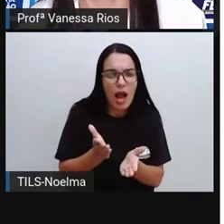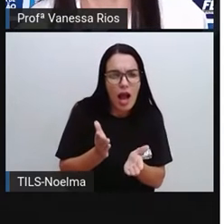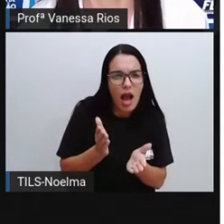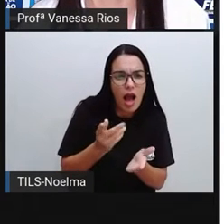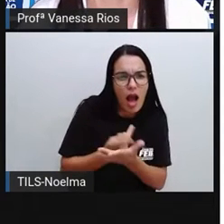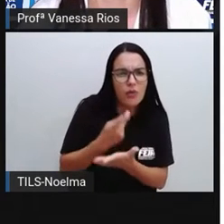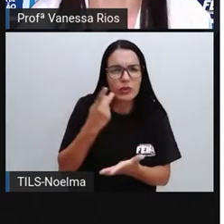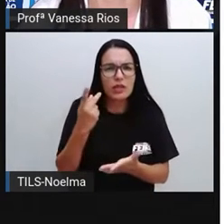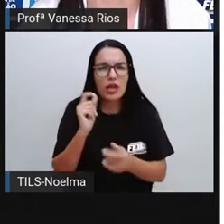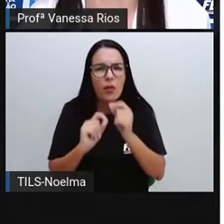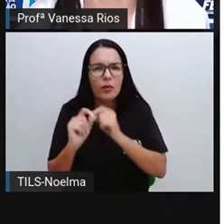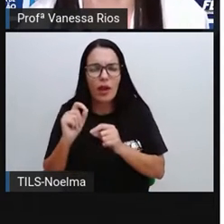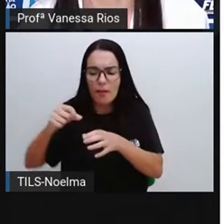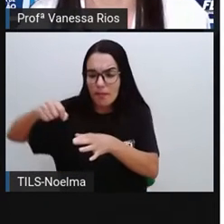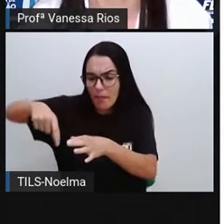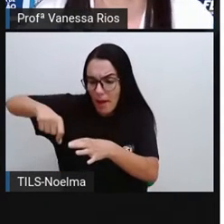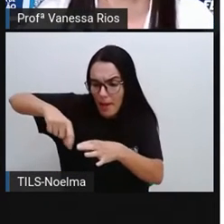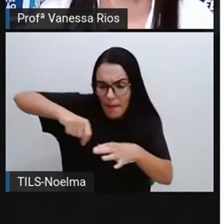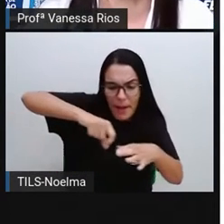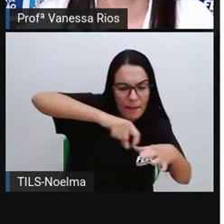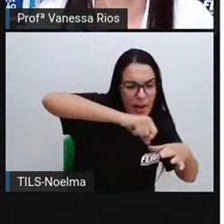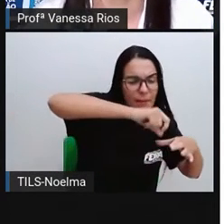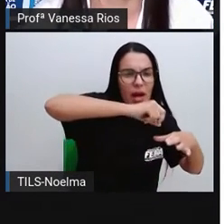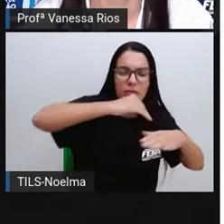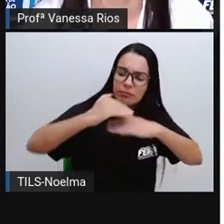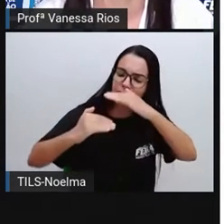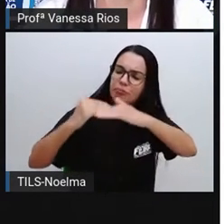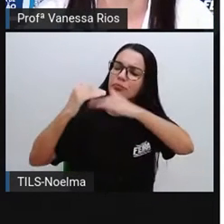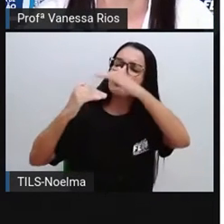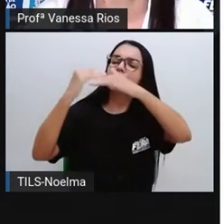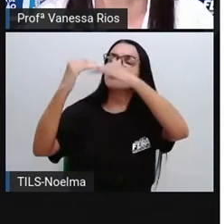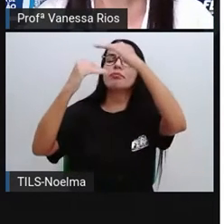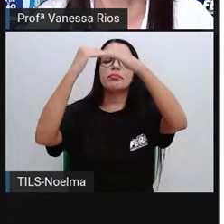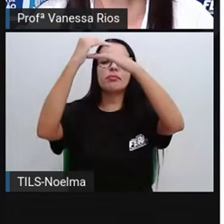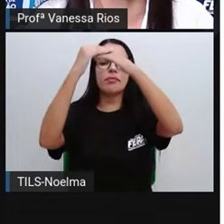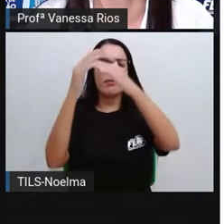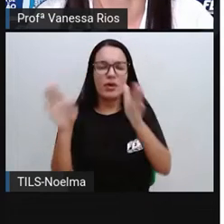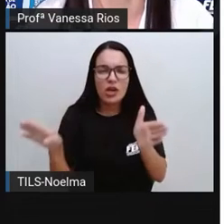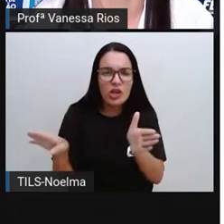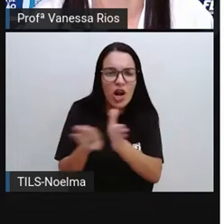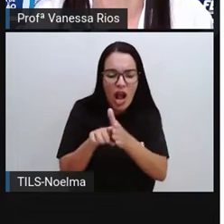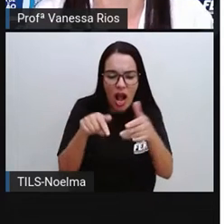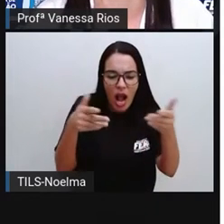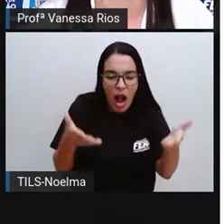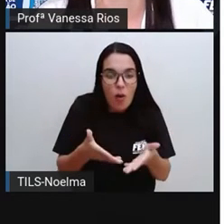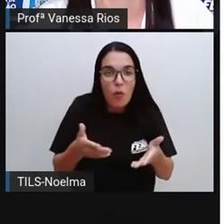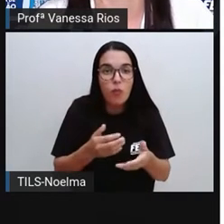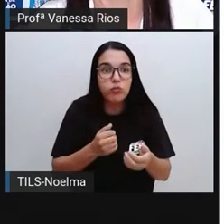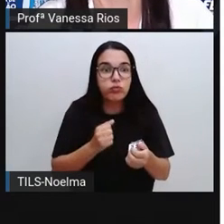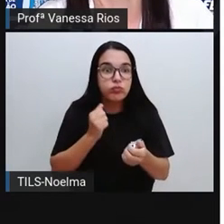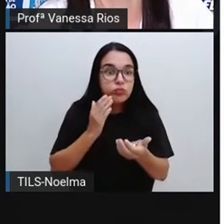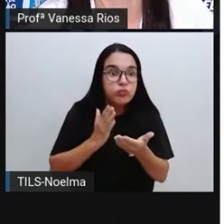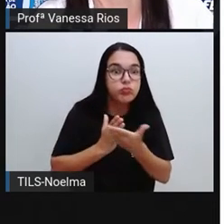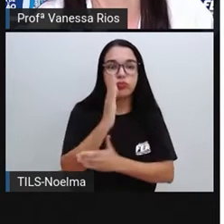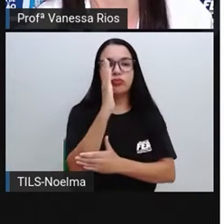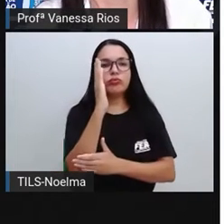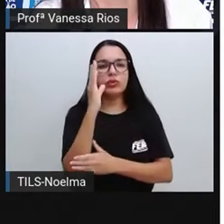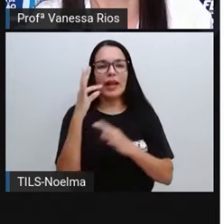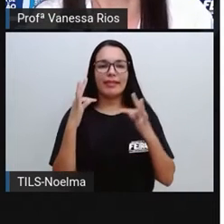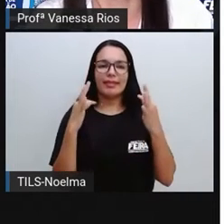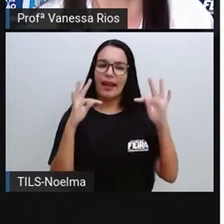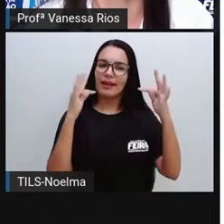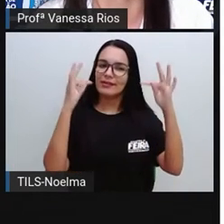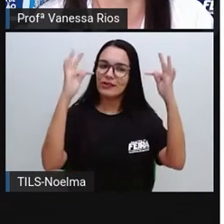colheita, se desenvolveu até chegarmos em todos os avanços tecnológicos, até chegarmos em todas as